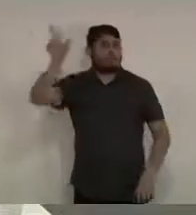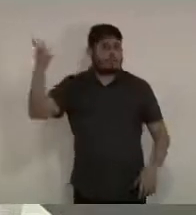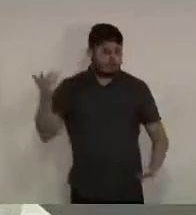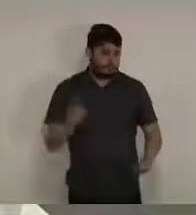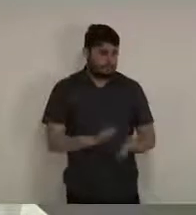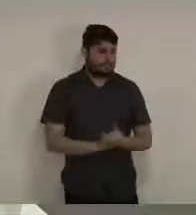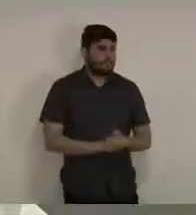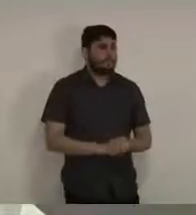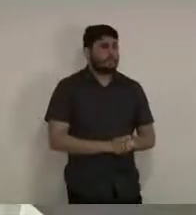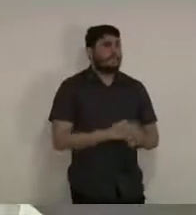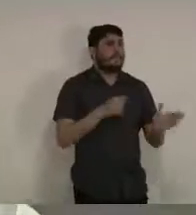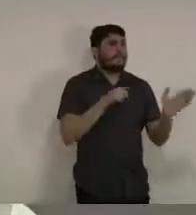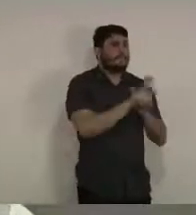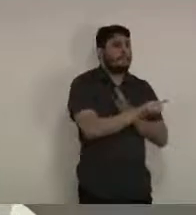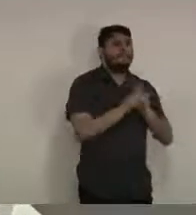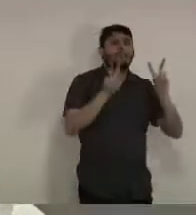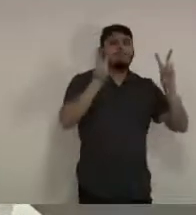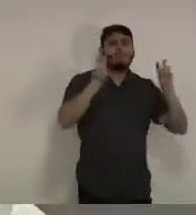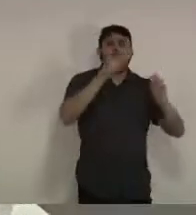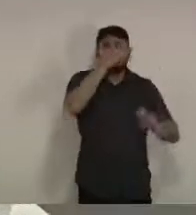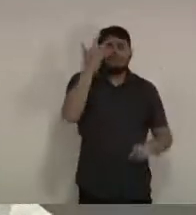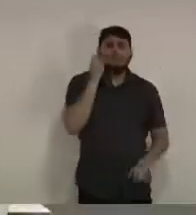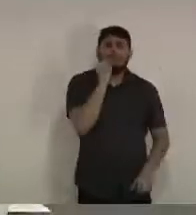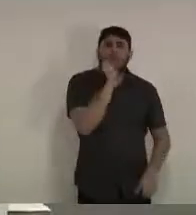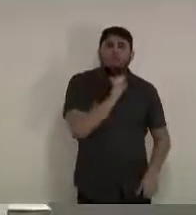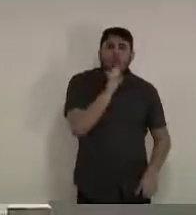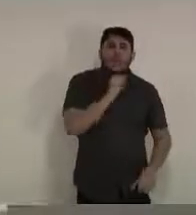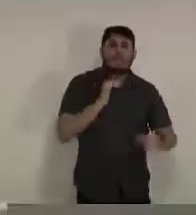de saúde dos idosos da casa dos pobres